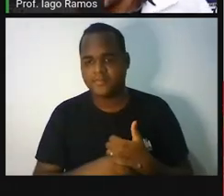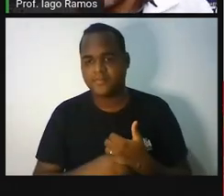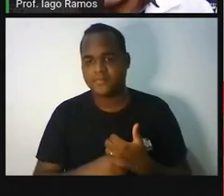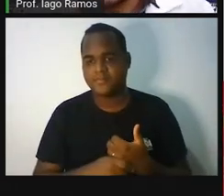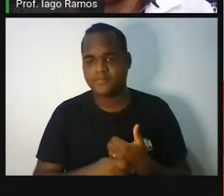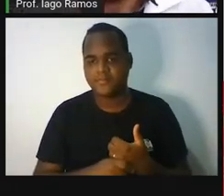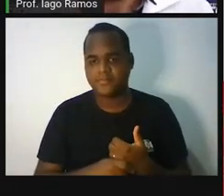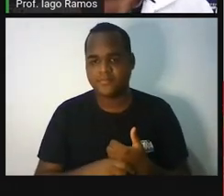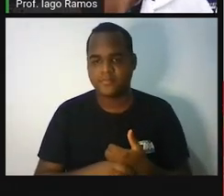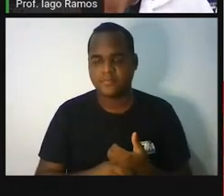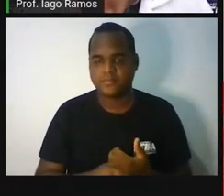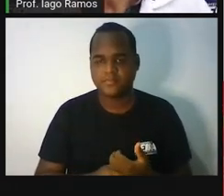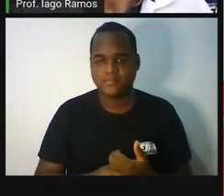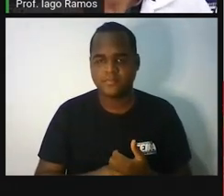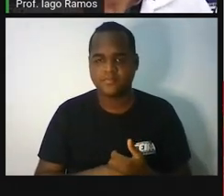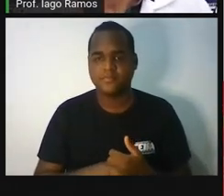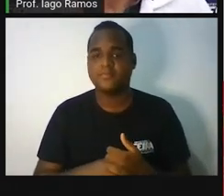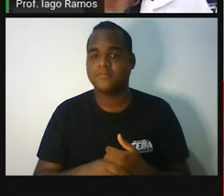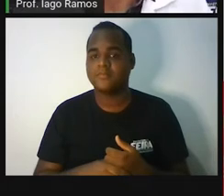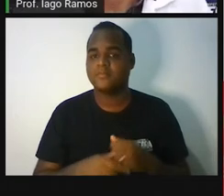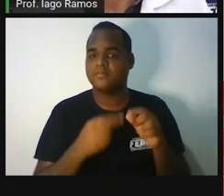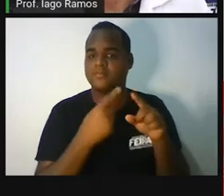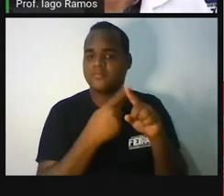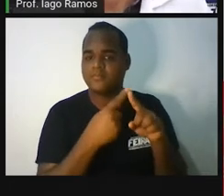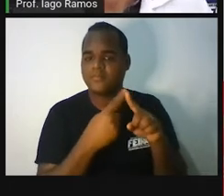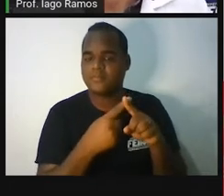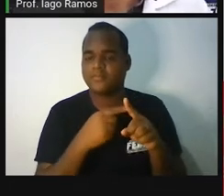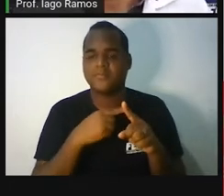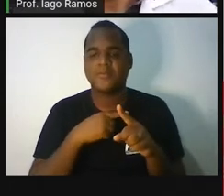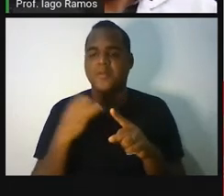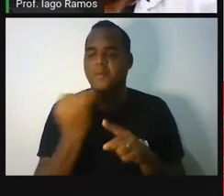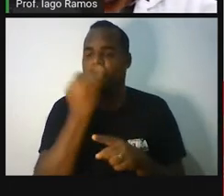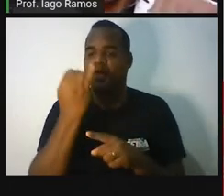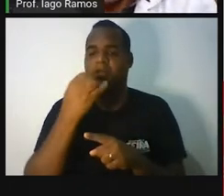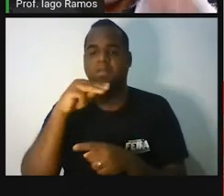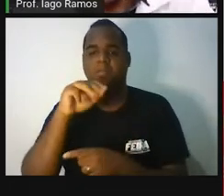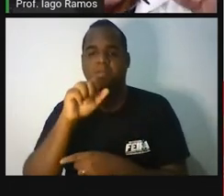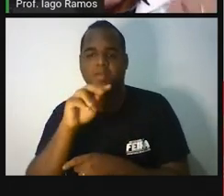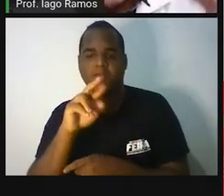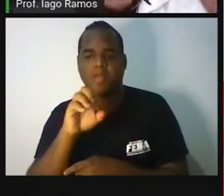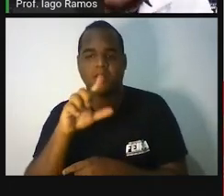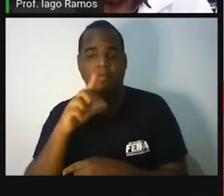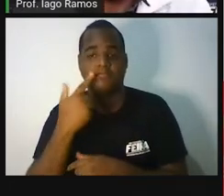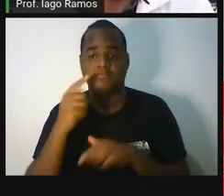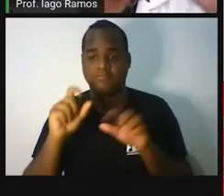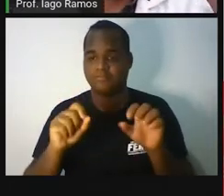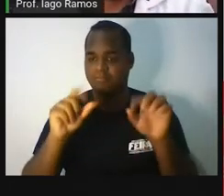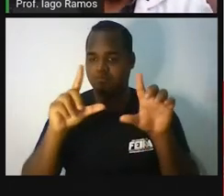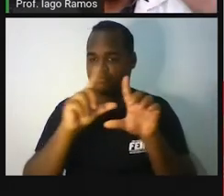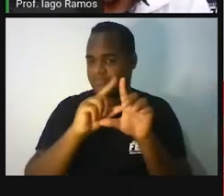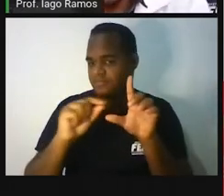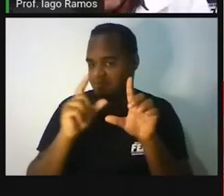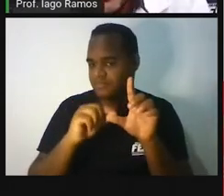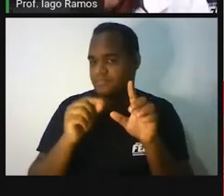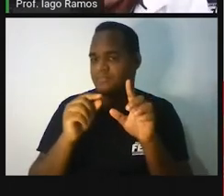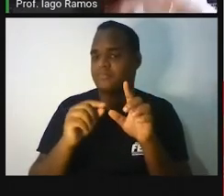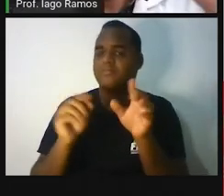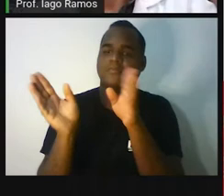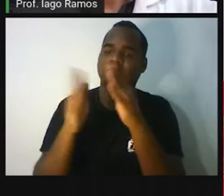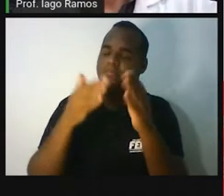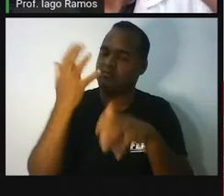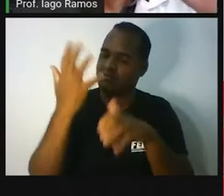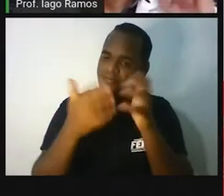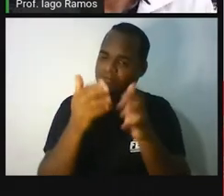Por que, professor? Porque o link desse material vai estar na descrição aí da aula, para você acessar